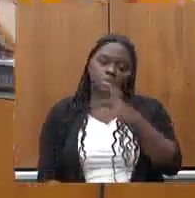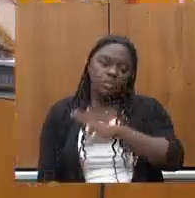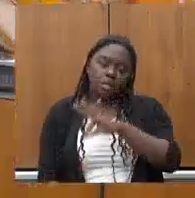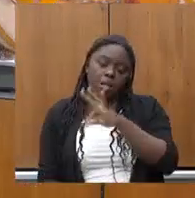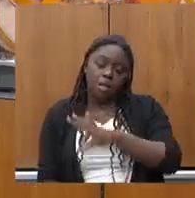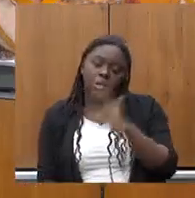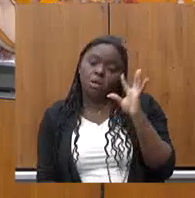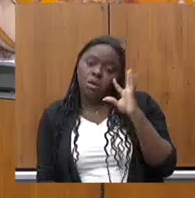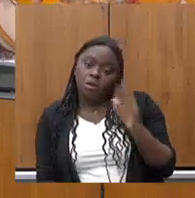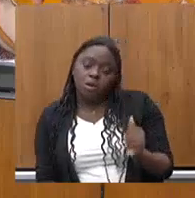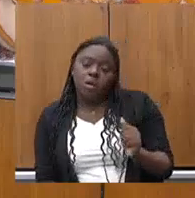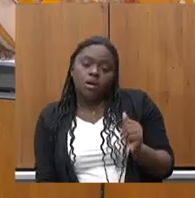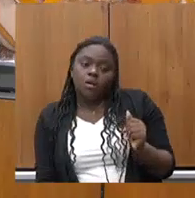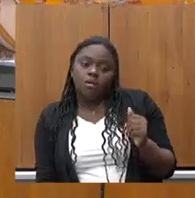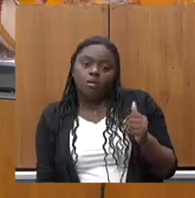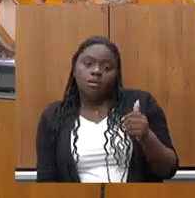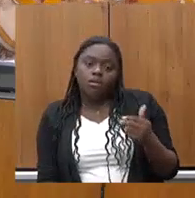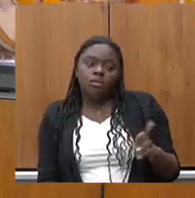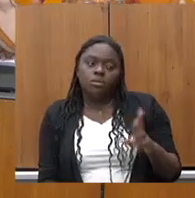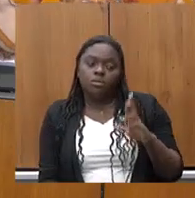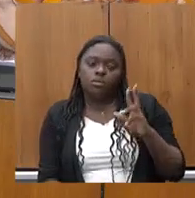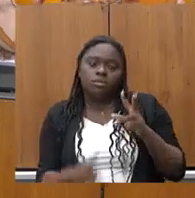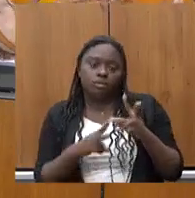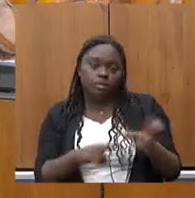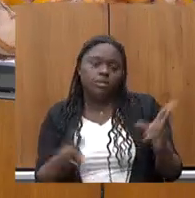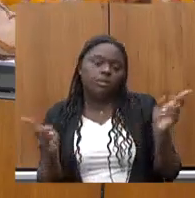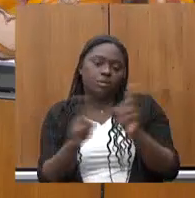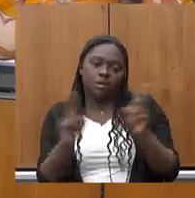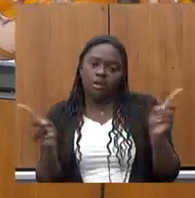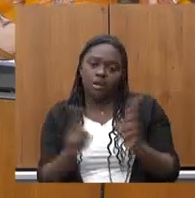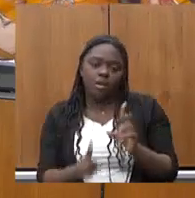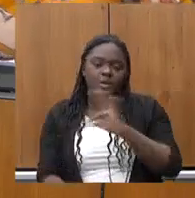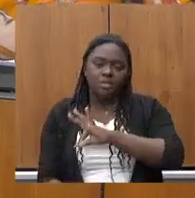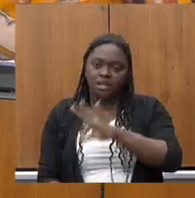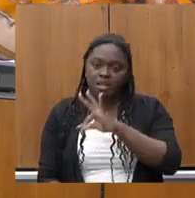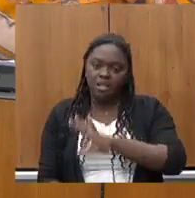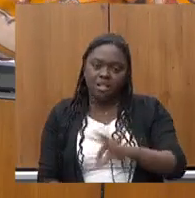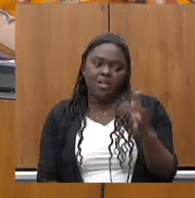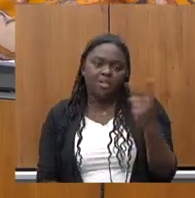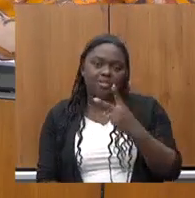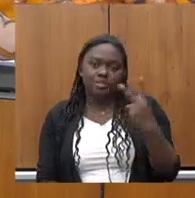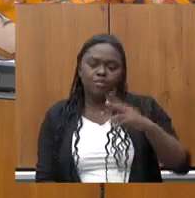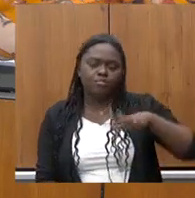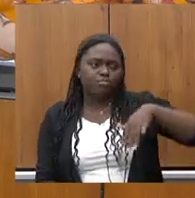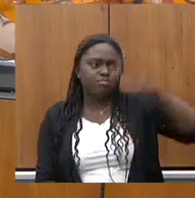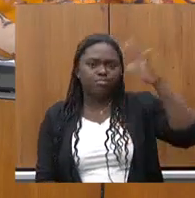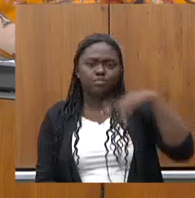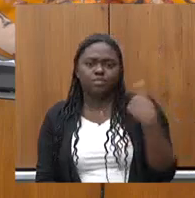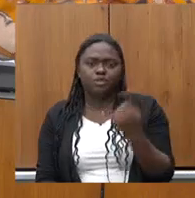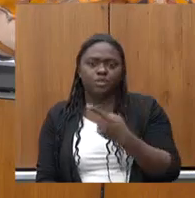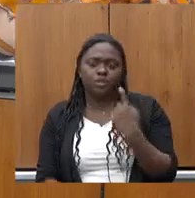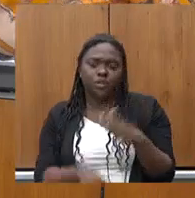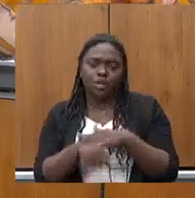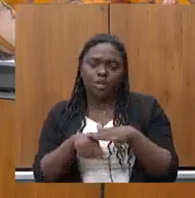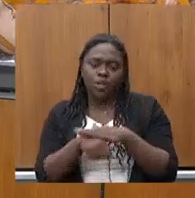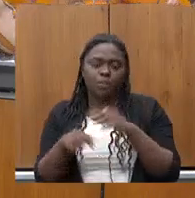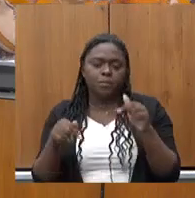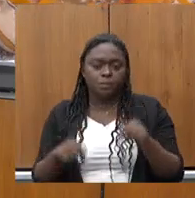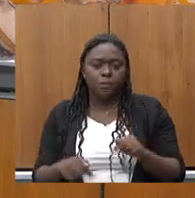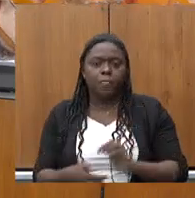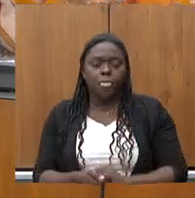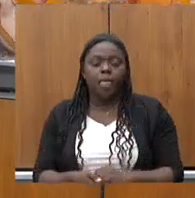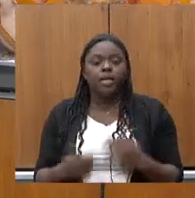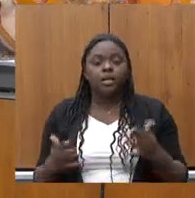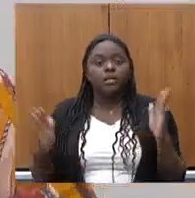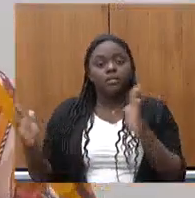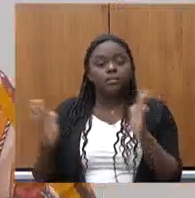não é o mesmo os salários da Semig da Copasa são superiores ao que nós estamos conversando aqui então o